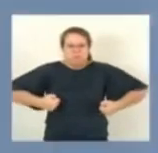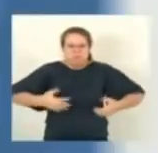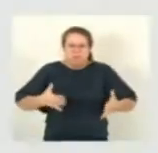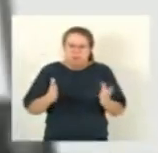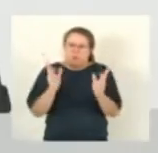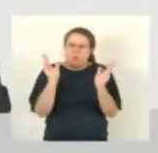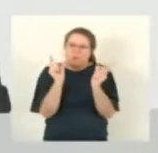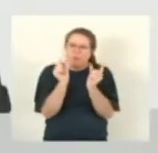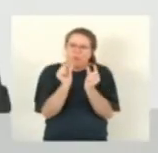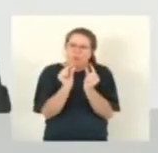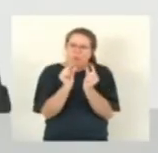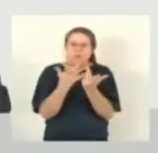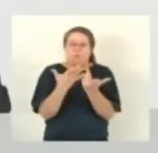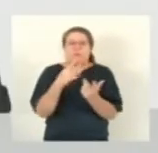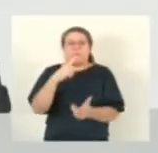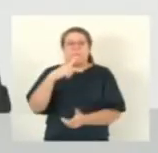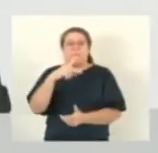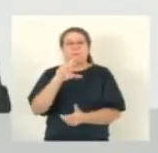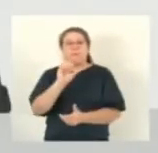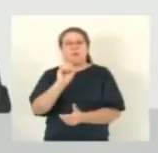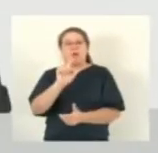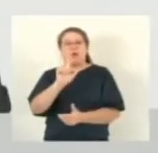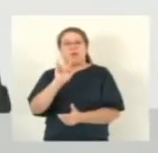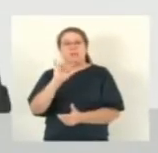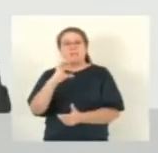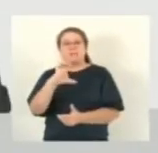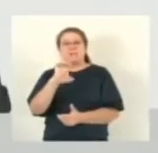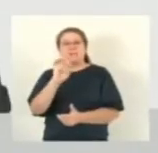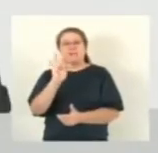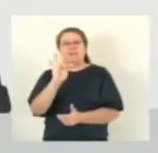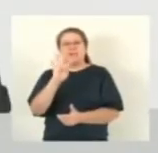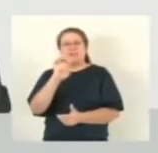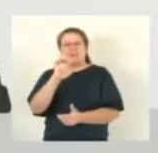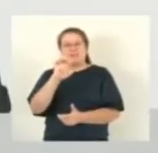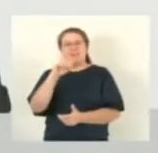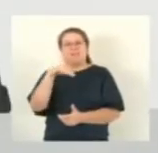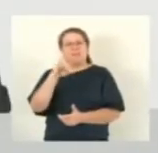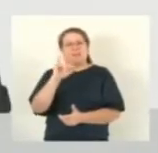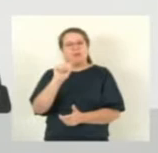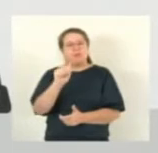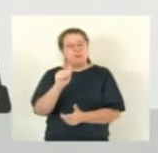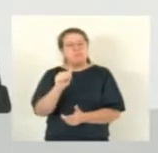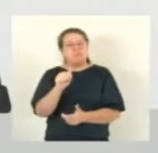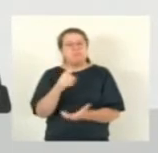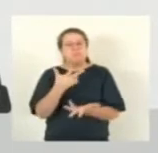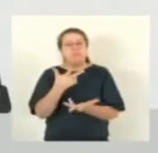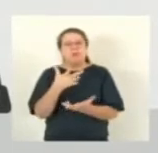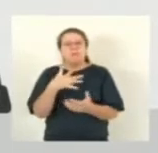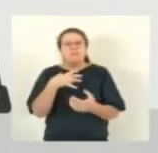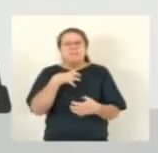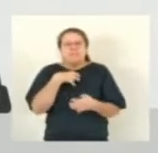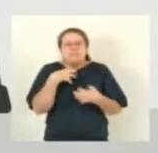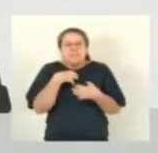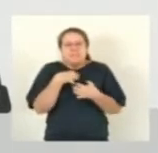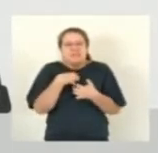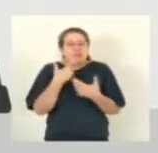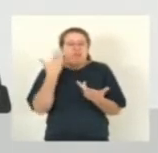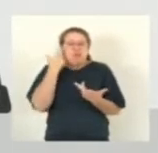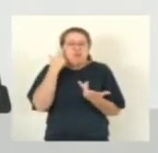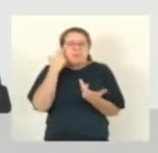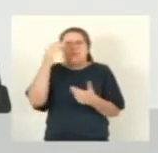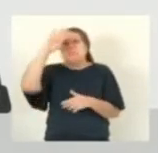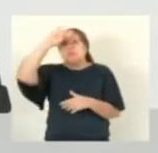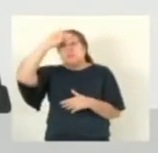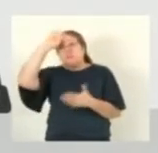Como a policitemia é uma doença pouco conhecida e os sintomas são tanto comuns, o paciente pode demorar para obter um diagnóstico